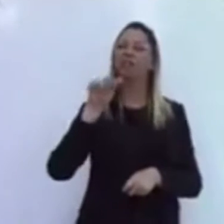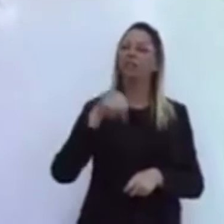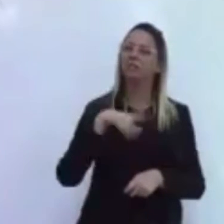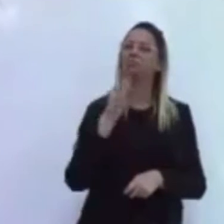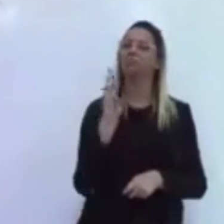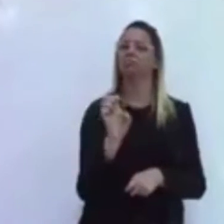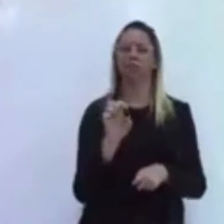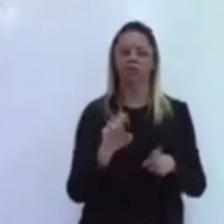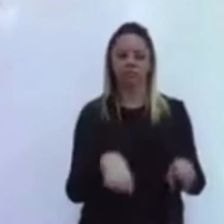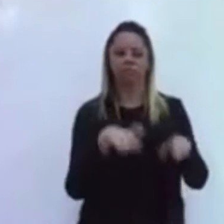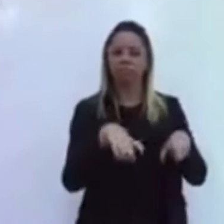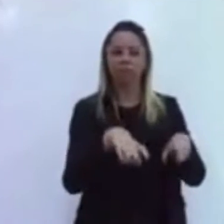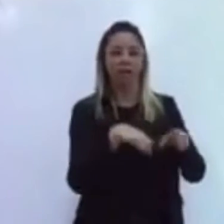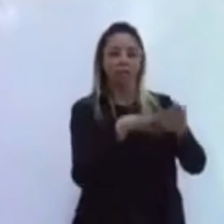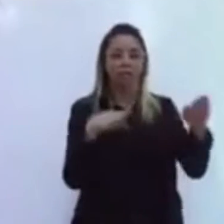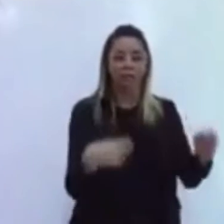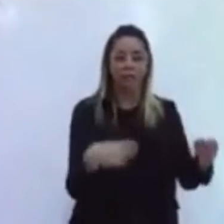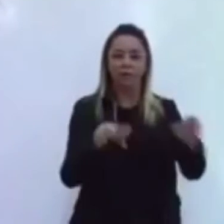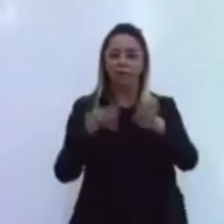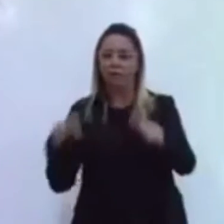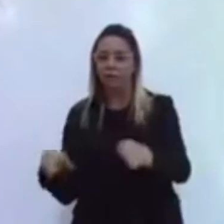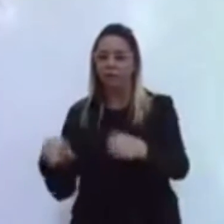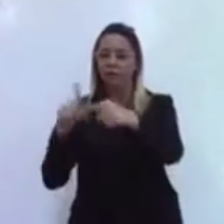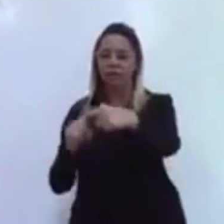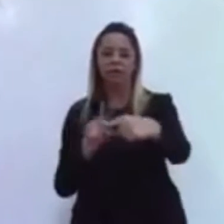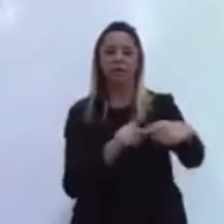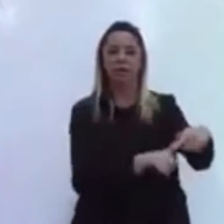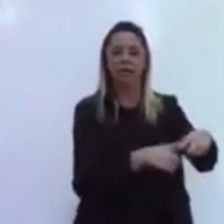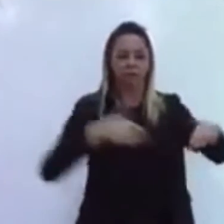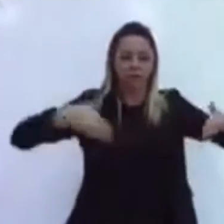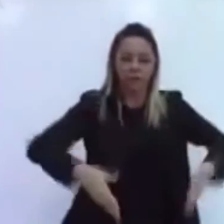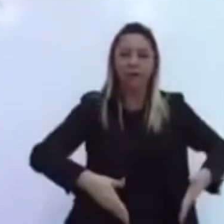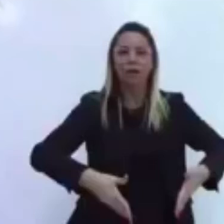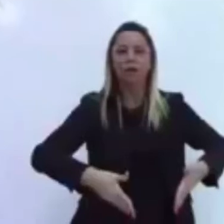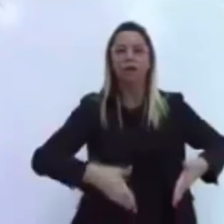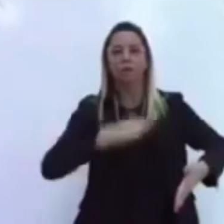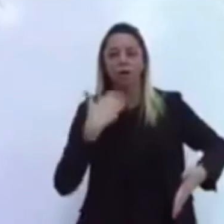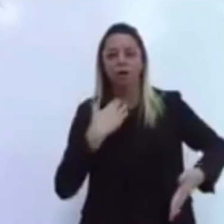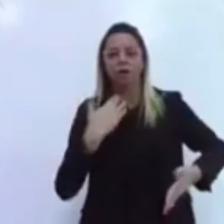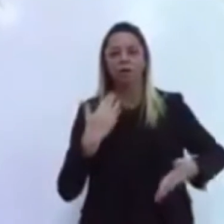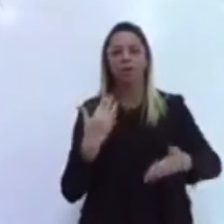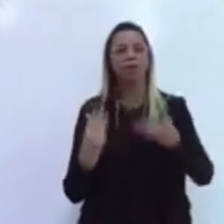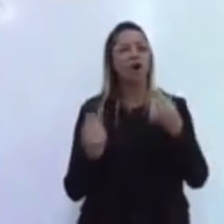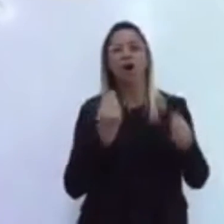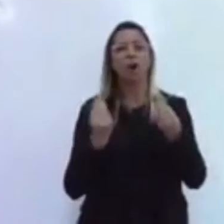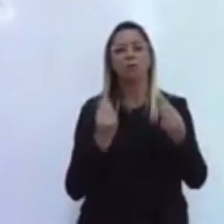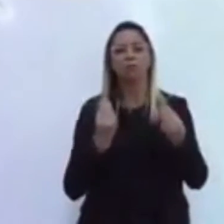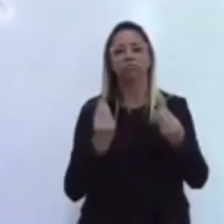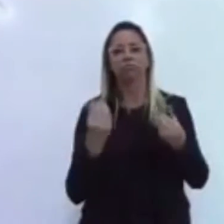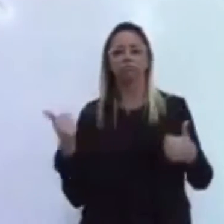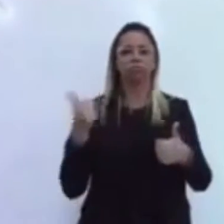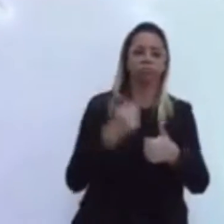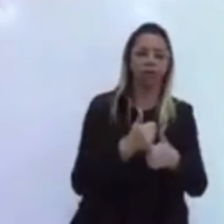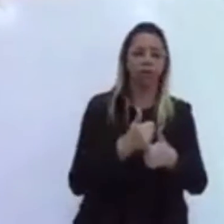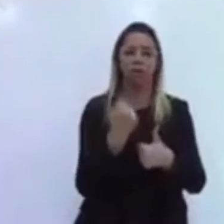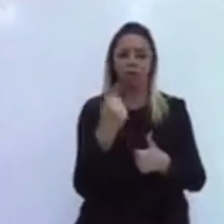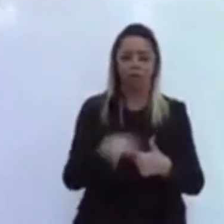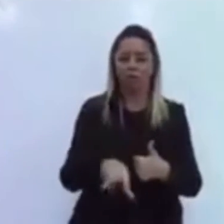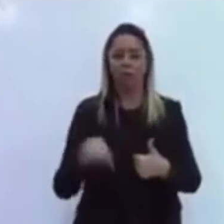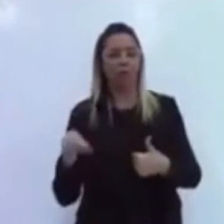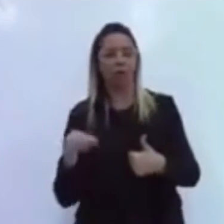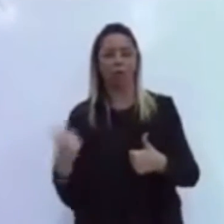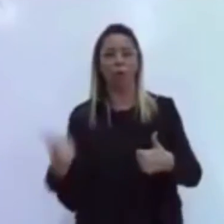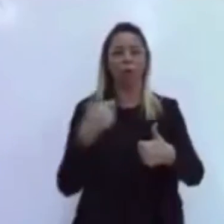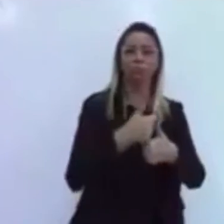enterrar os seus entes queridos. Tem que tirar um para colocar o outro. Não vi